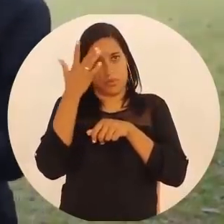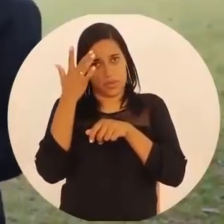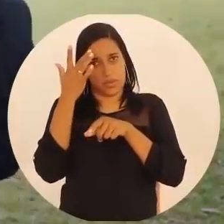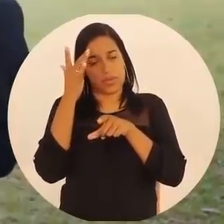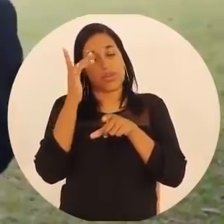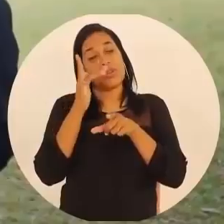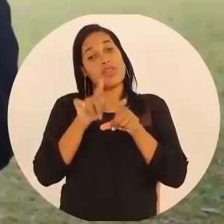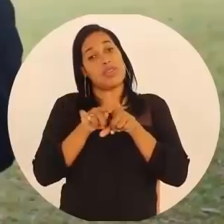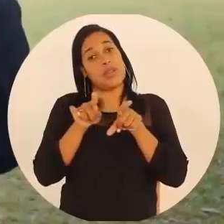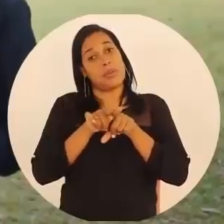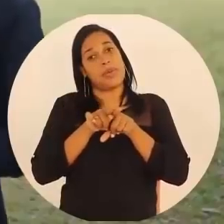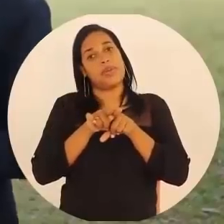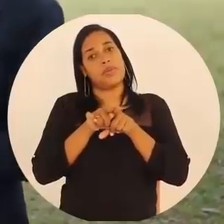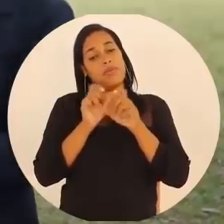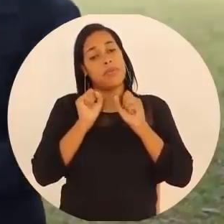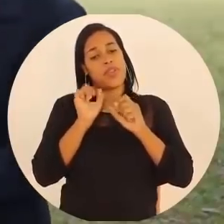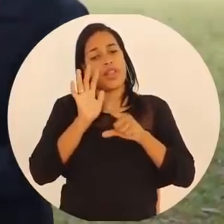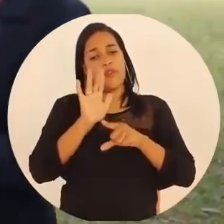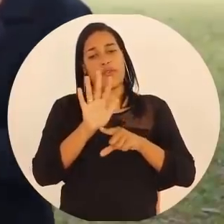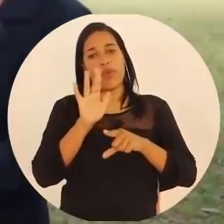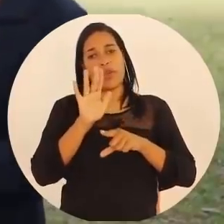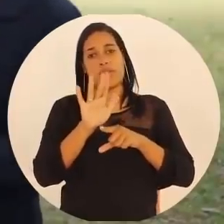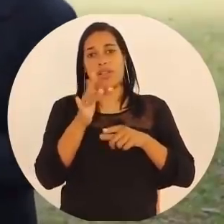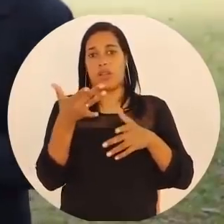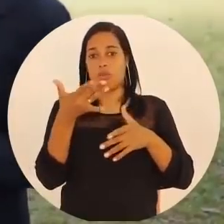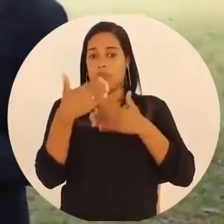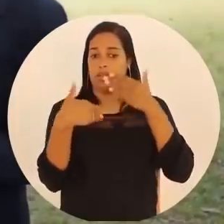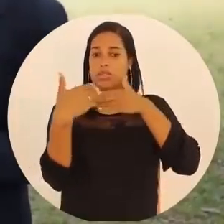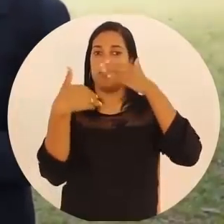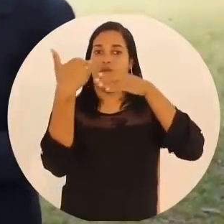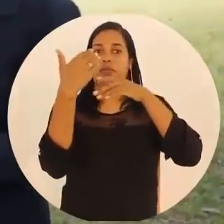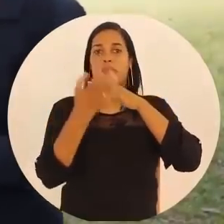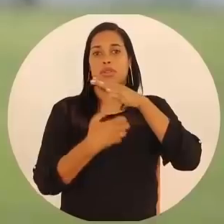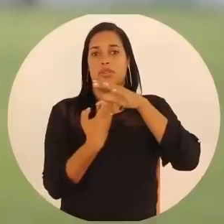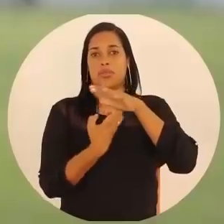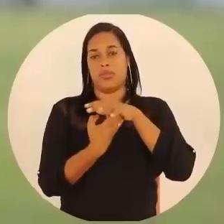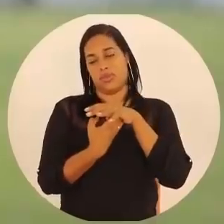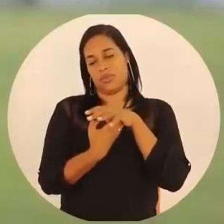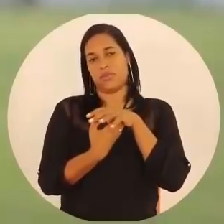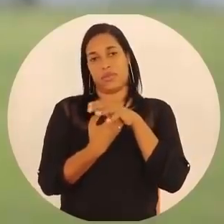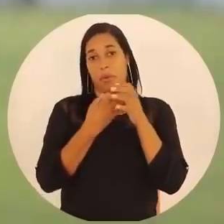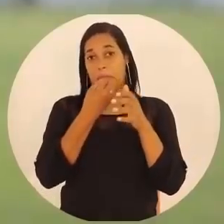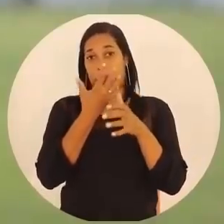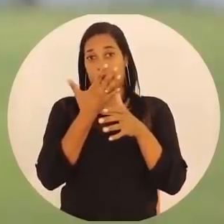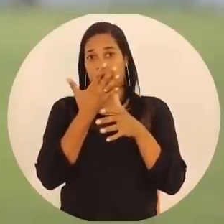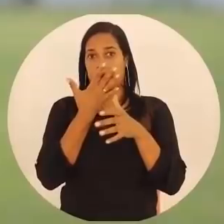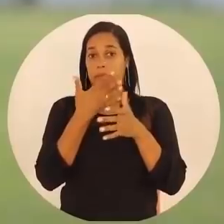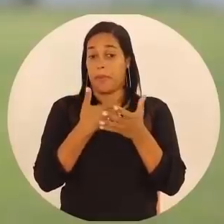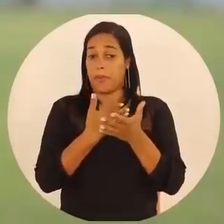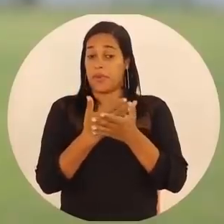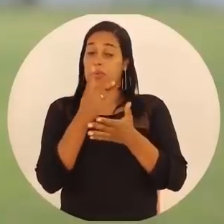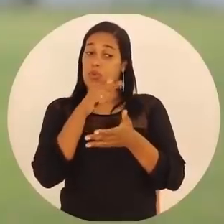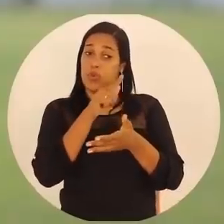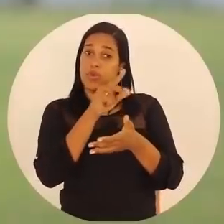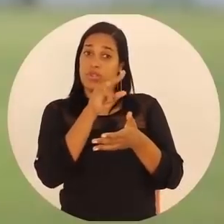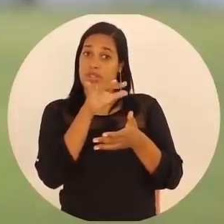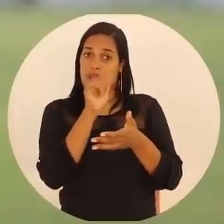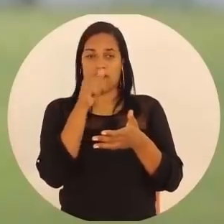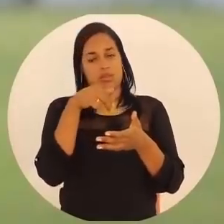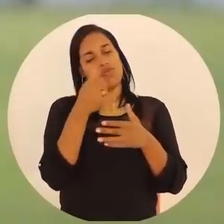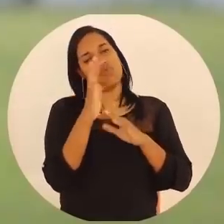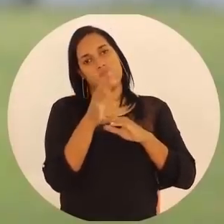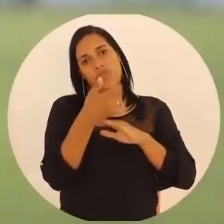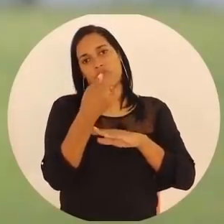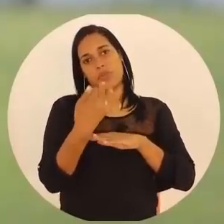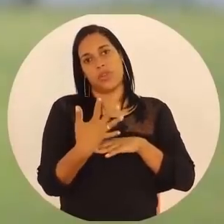gestão com pessoas pode influenciar no desenvolvimento das empresas? Bom pessoal, como a Luciana bem falou, o que